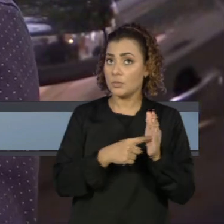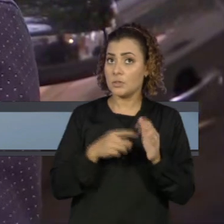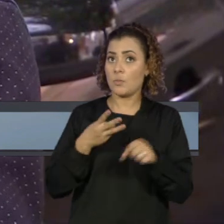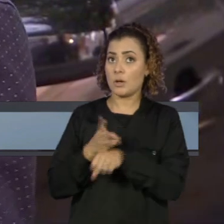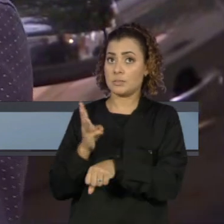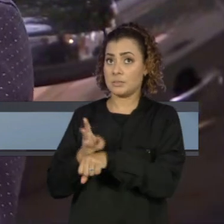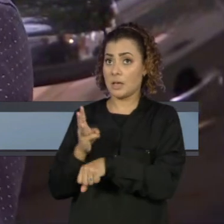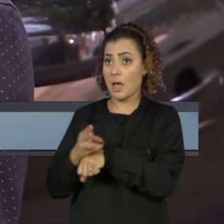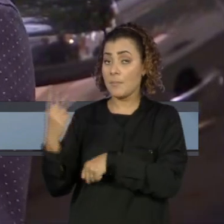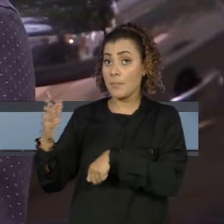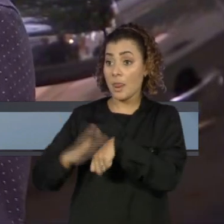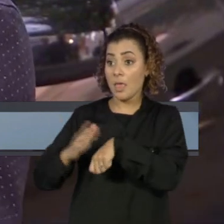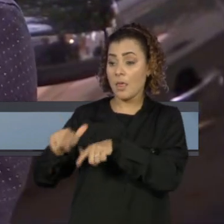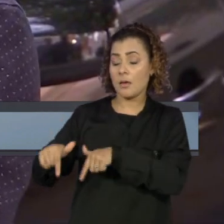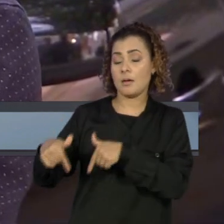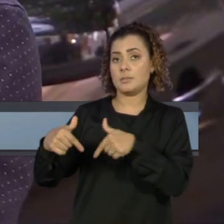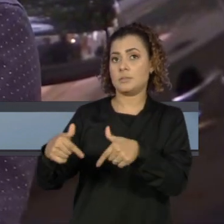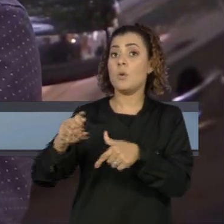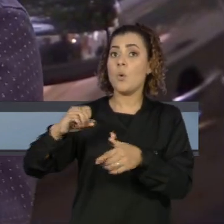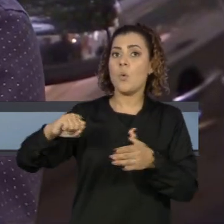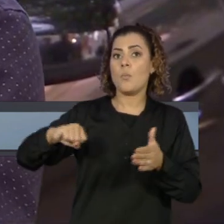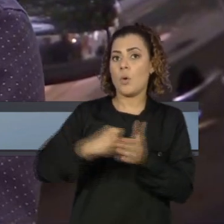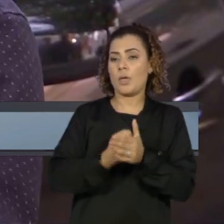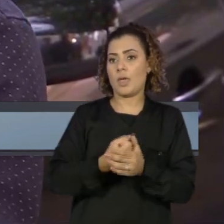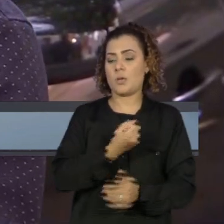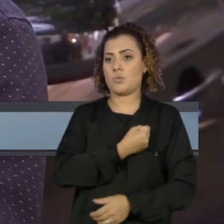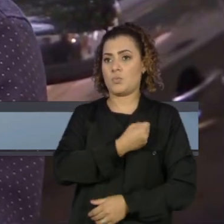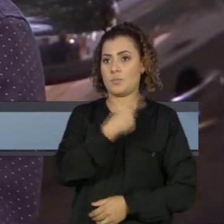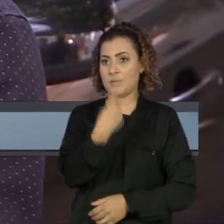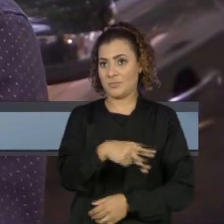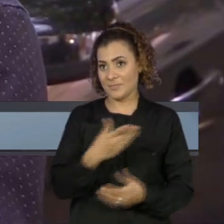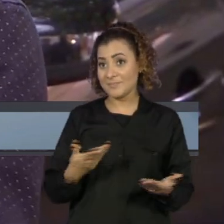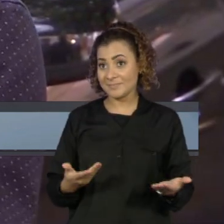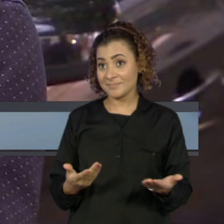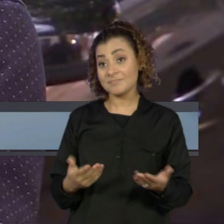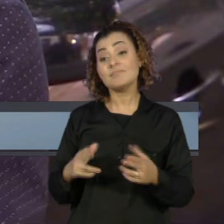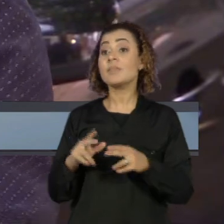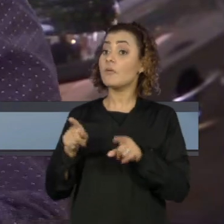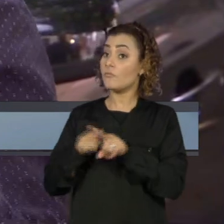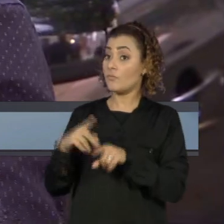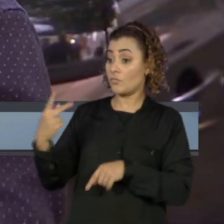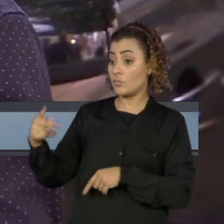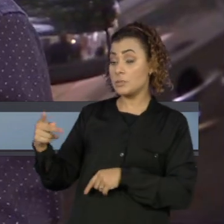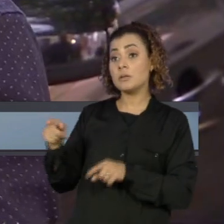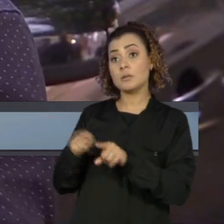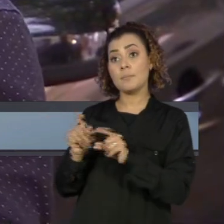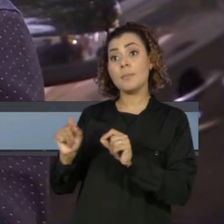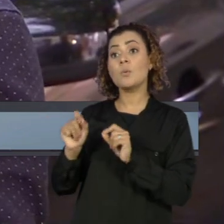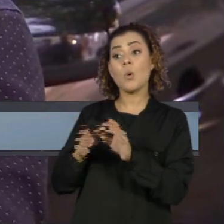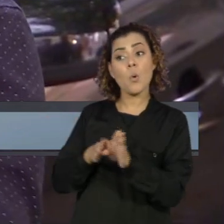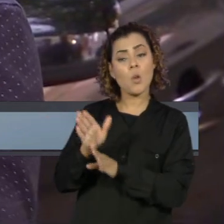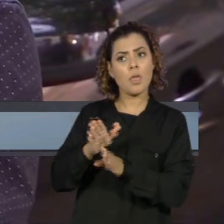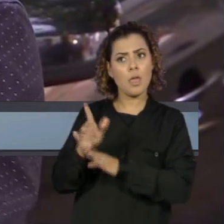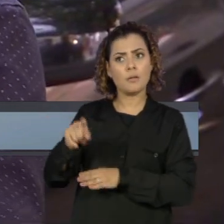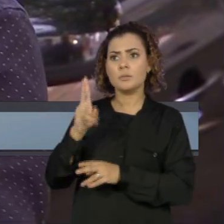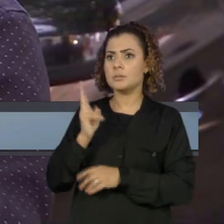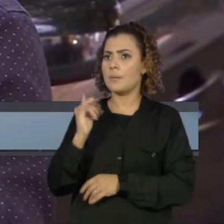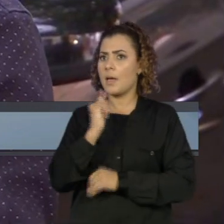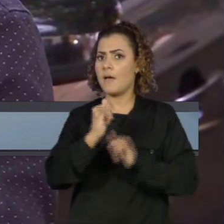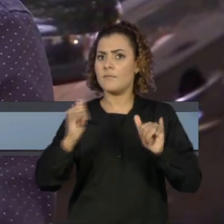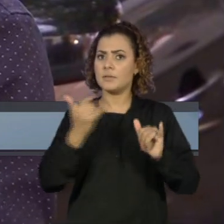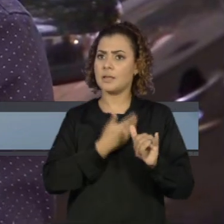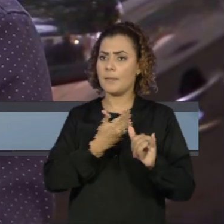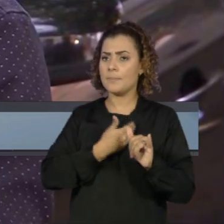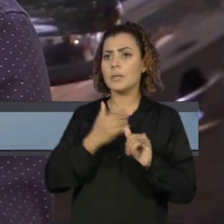WhatsApp para que ele tome providências e até bloqueie o número telefônico no WhatsApp. E você, eu recomendo que avise os seus amigos,